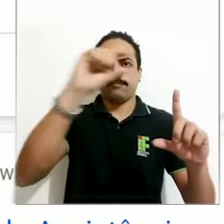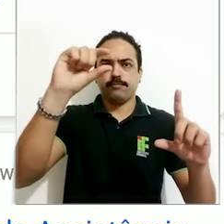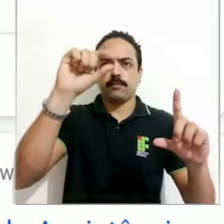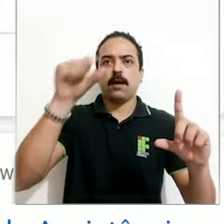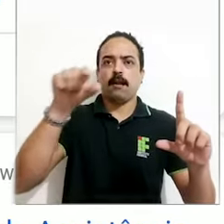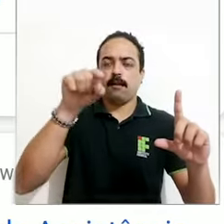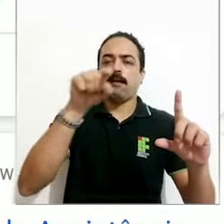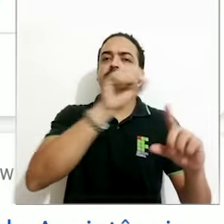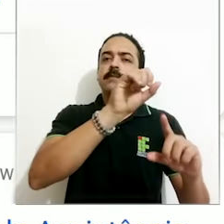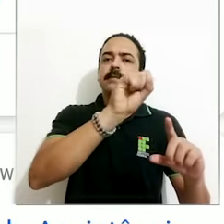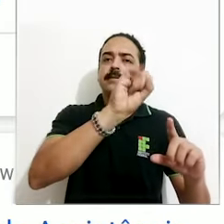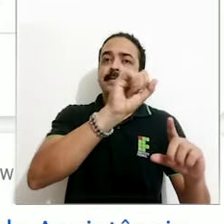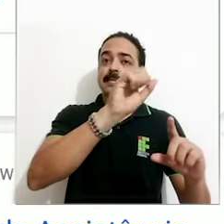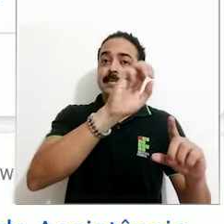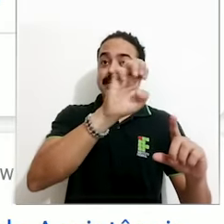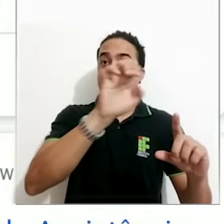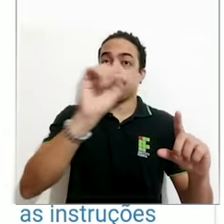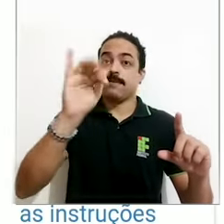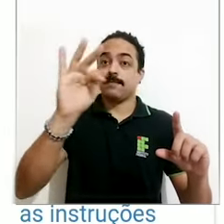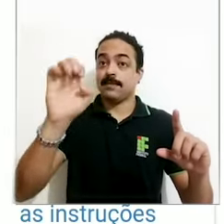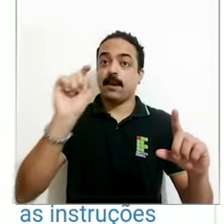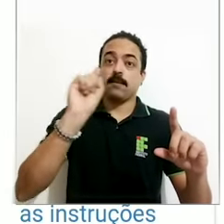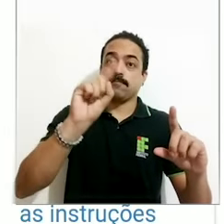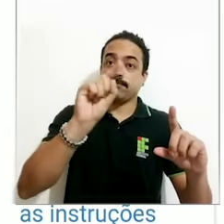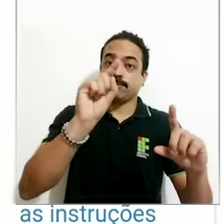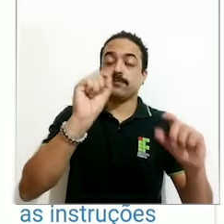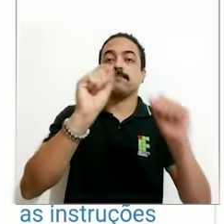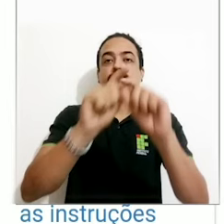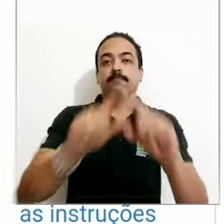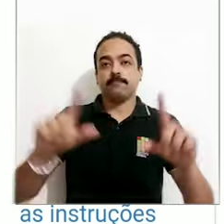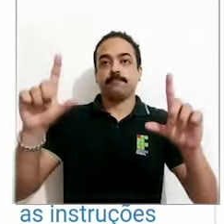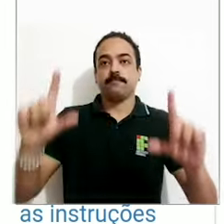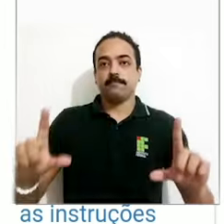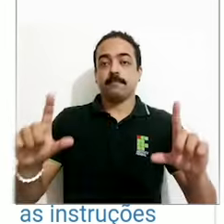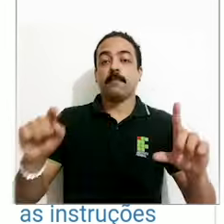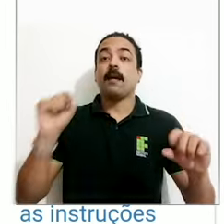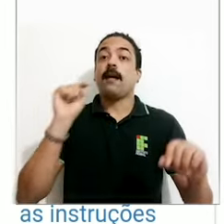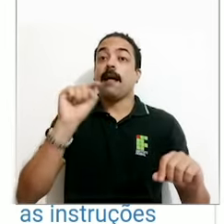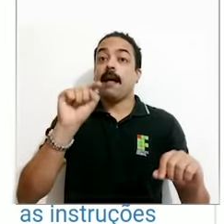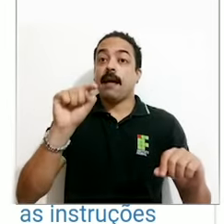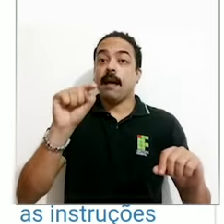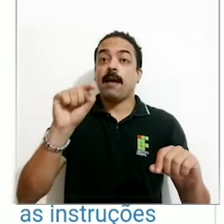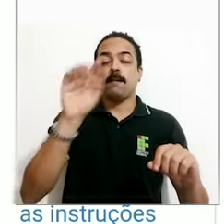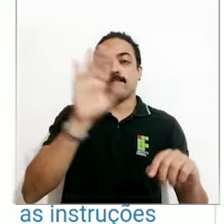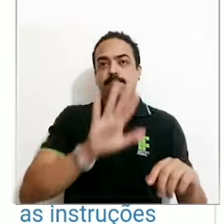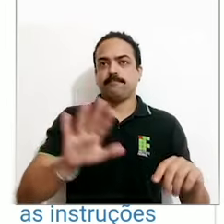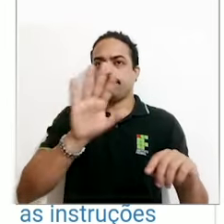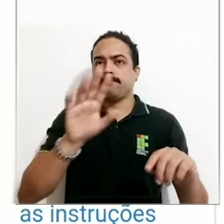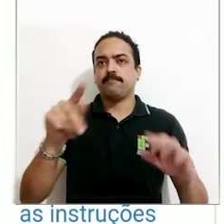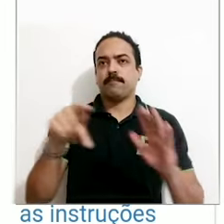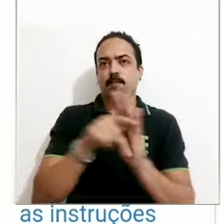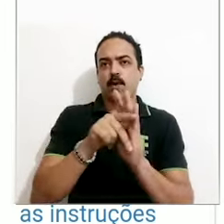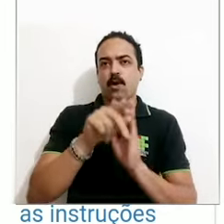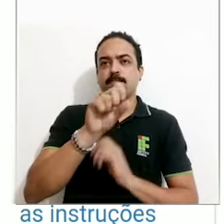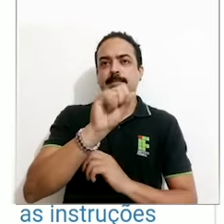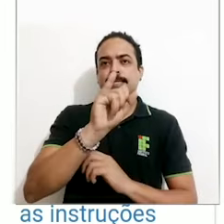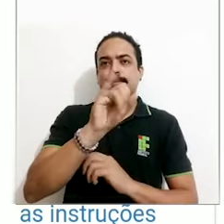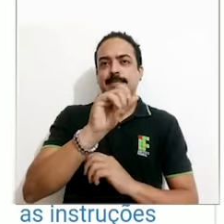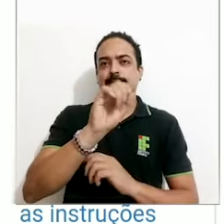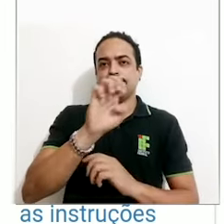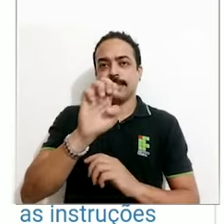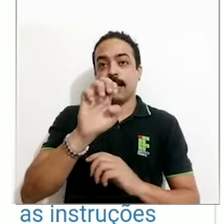CISAI IFCE. Basta clicar nela. Esta é a página do CISAI. É aqui que você vai fazer as suas